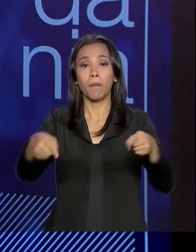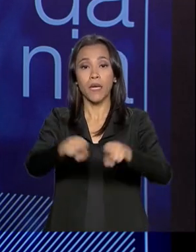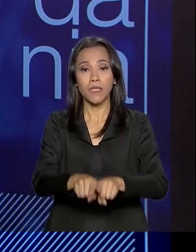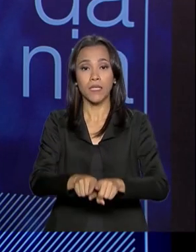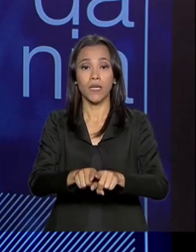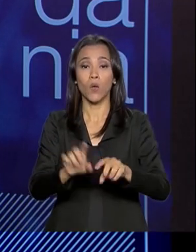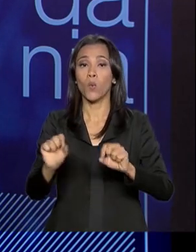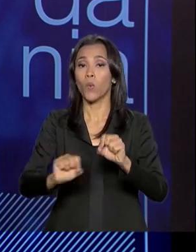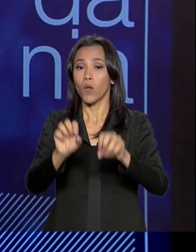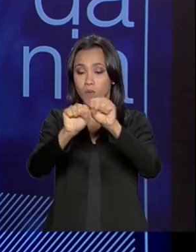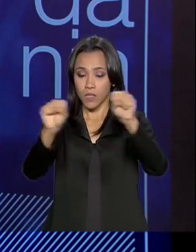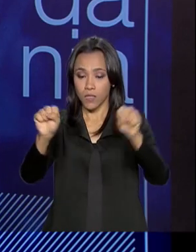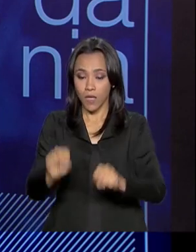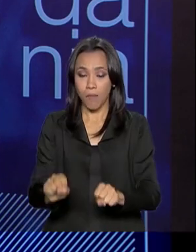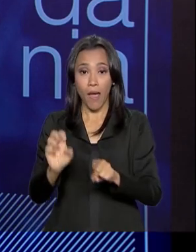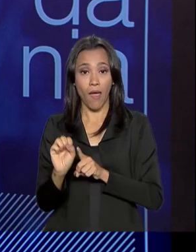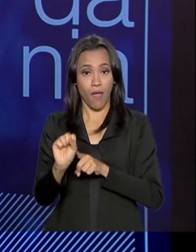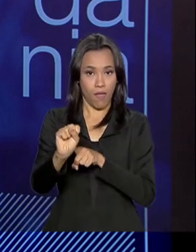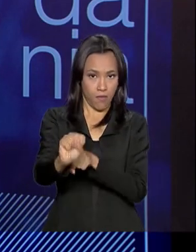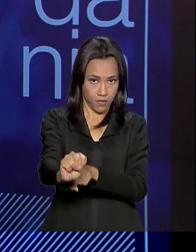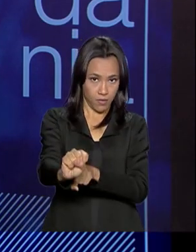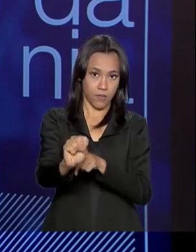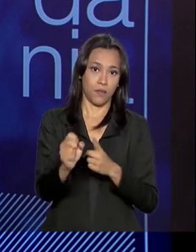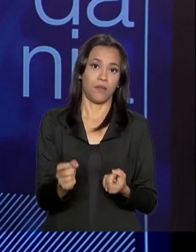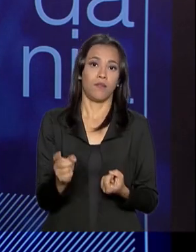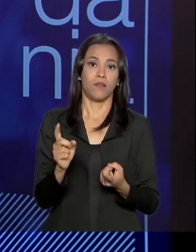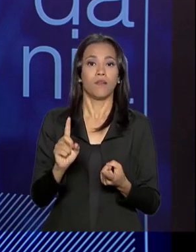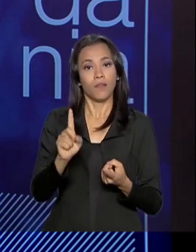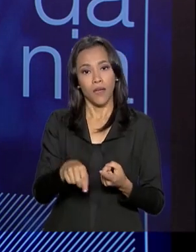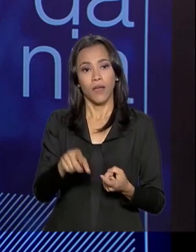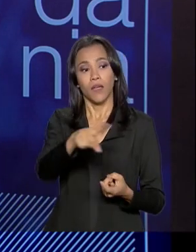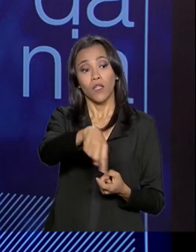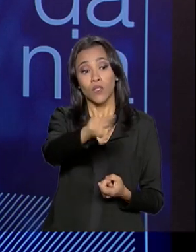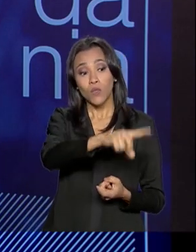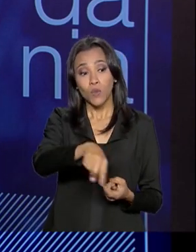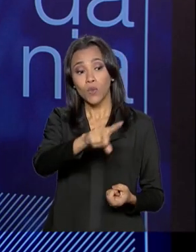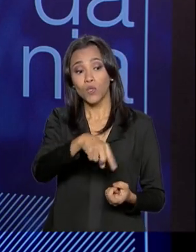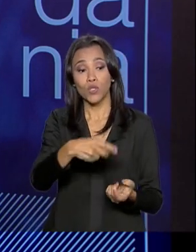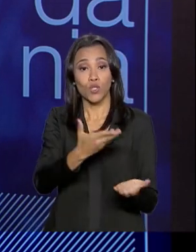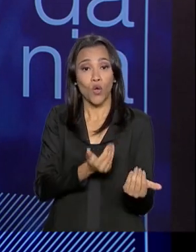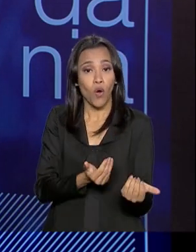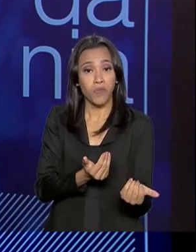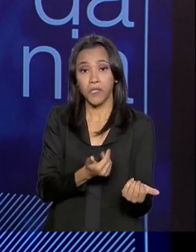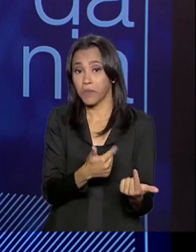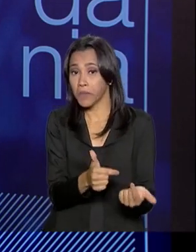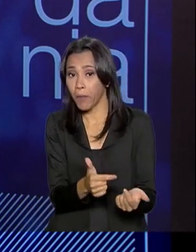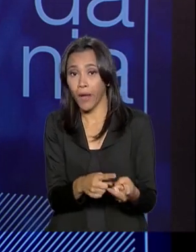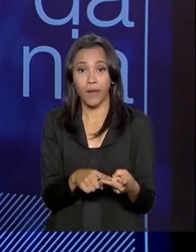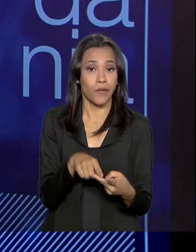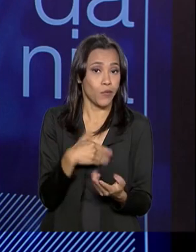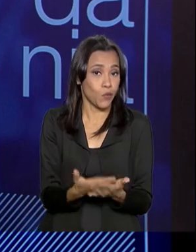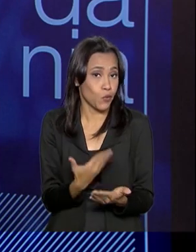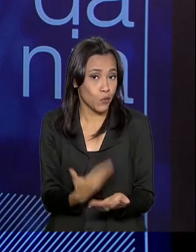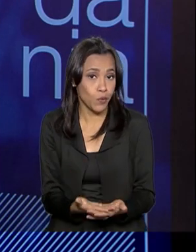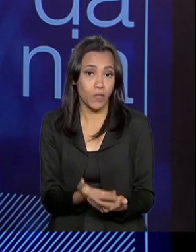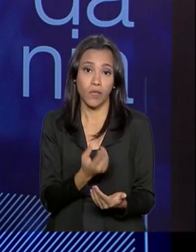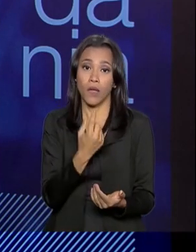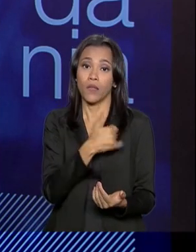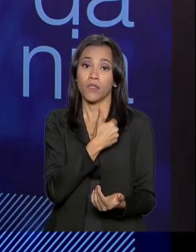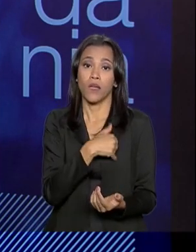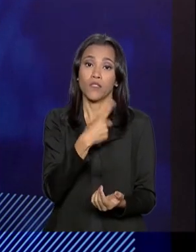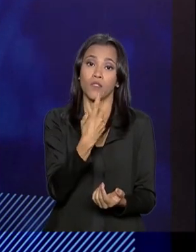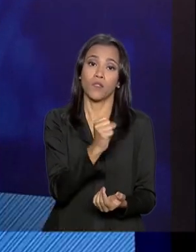capacitar os nossos jovens. Nós vamos focalizar nos nem-nem, nos jovens que nem trabalham, nem estudam, entre 18 e 29 anos que estão nas